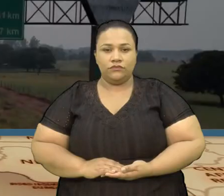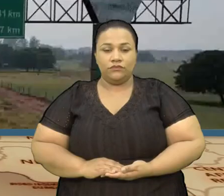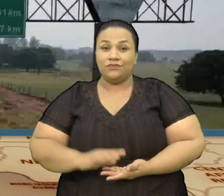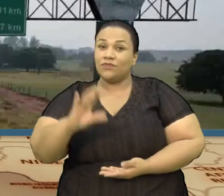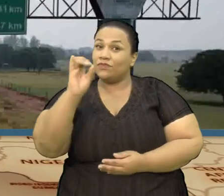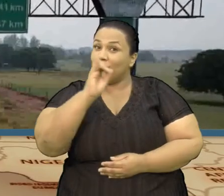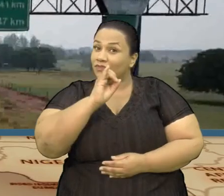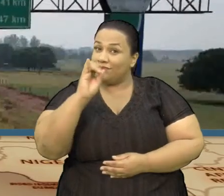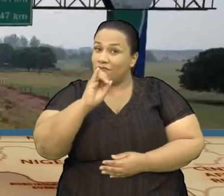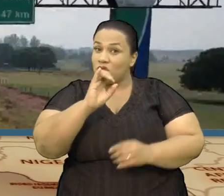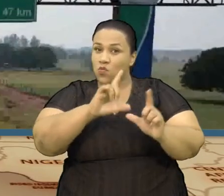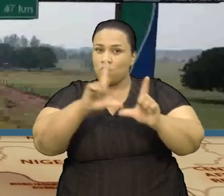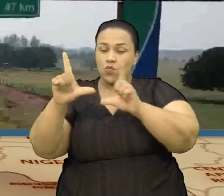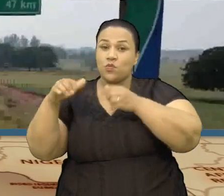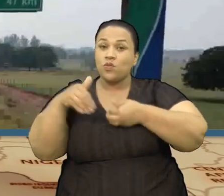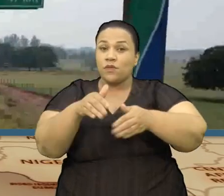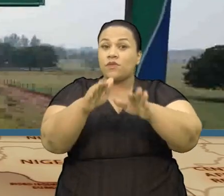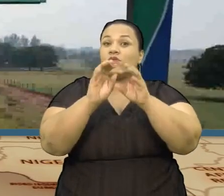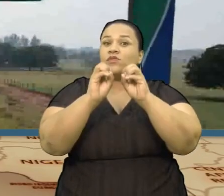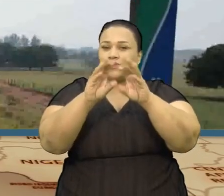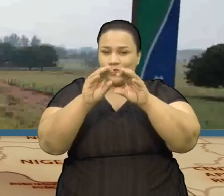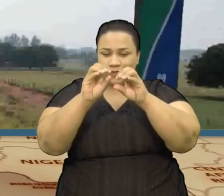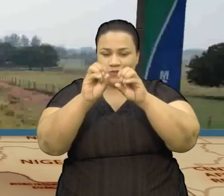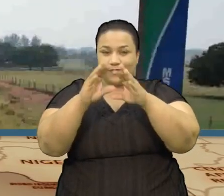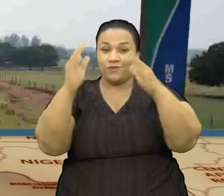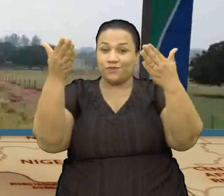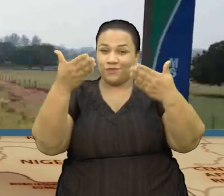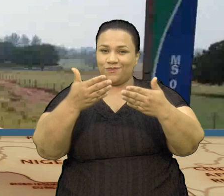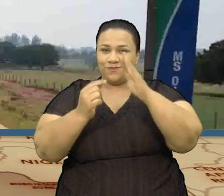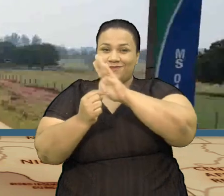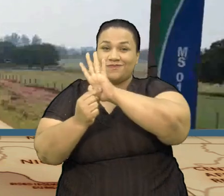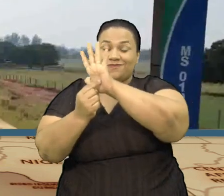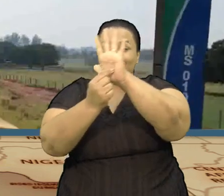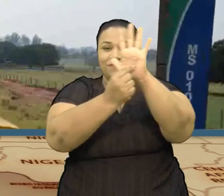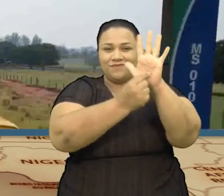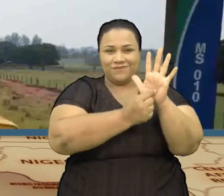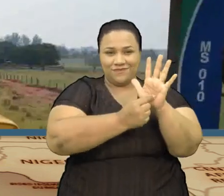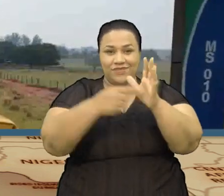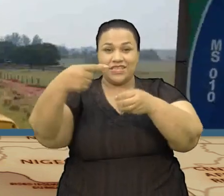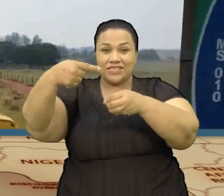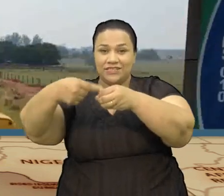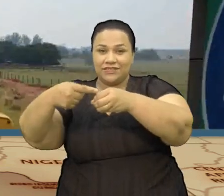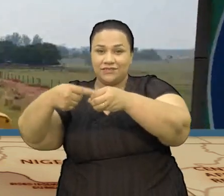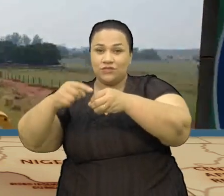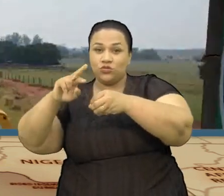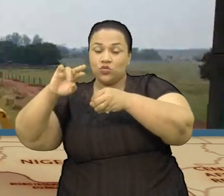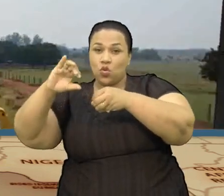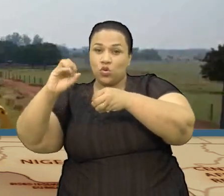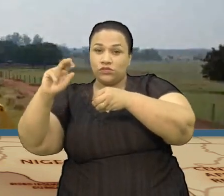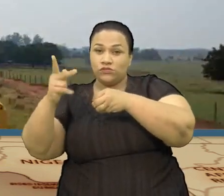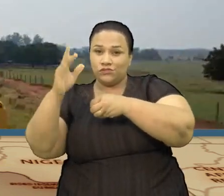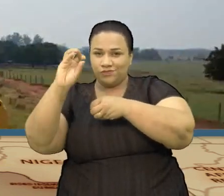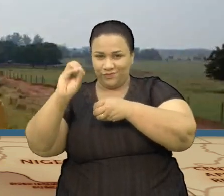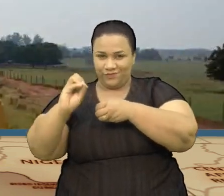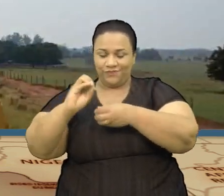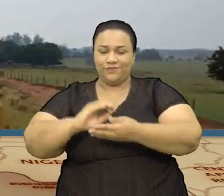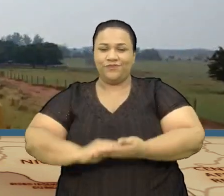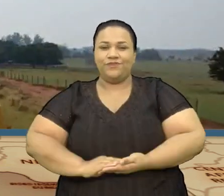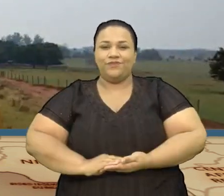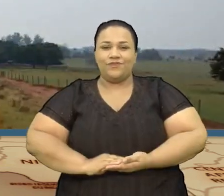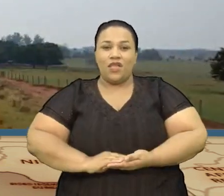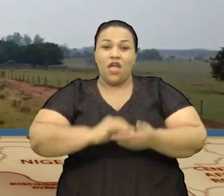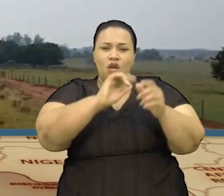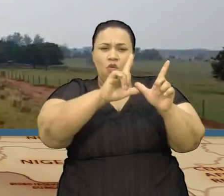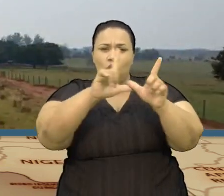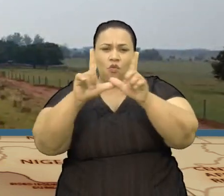Olá, o programa Caminhos da Educação de hoje Vai levar você até Rochedinho